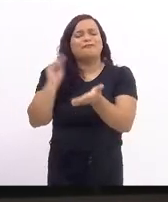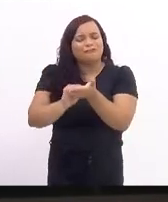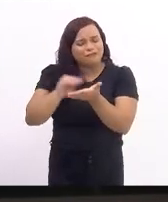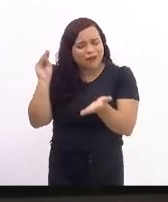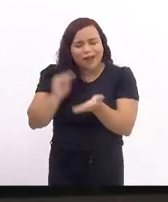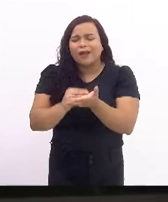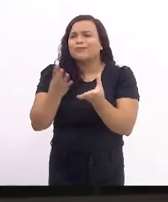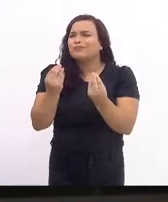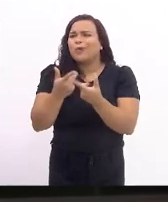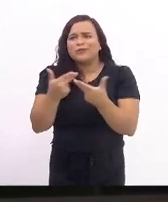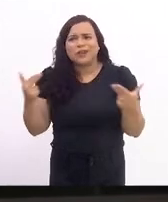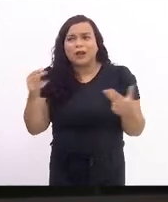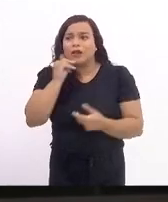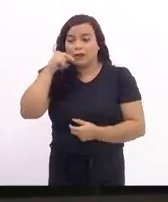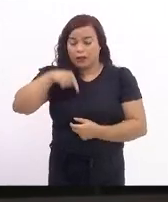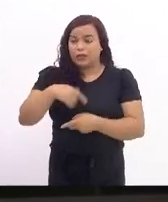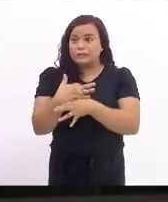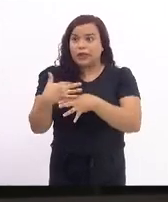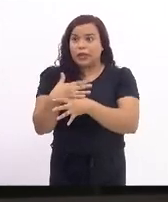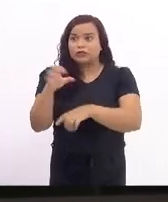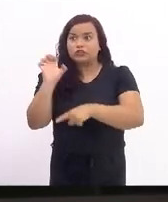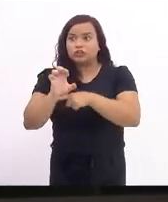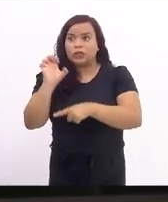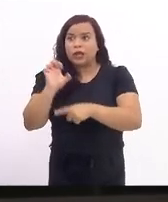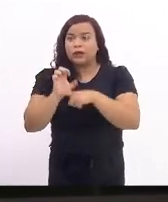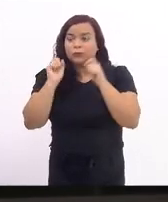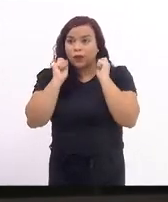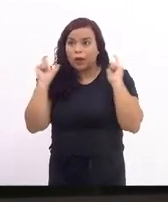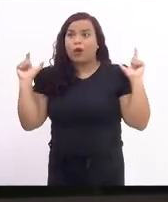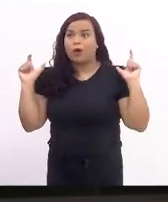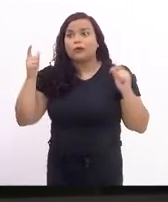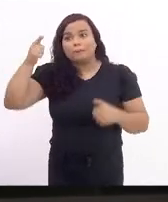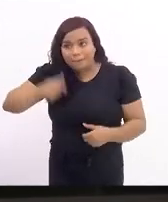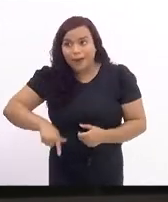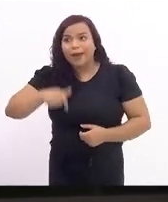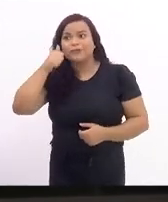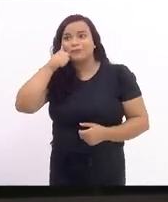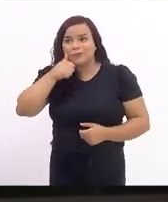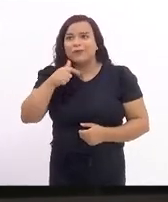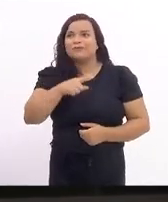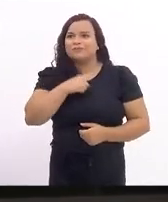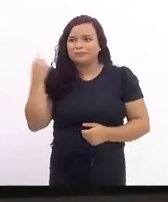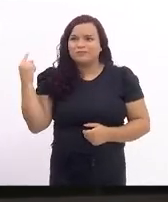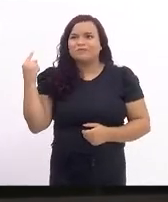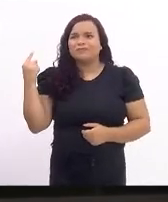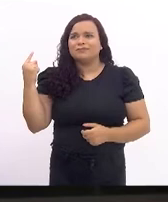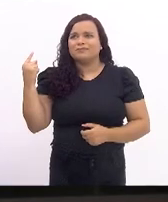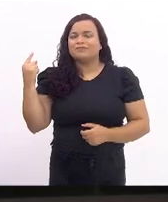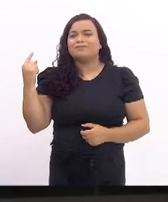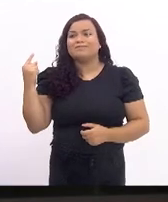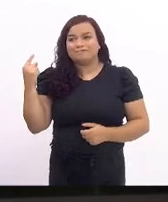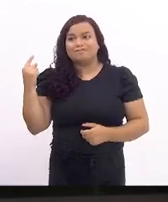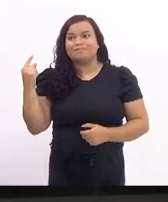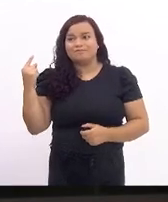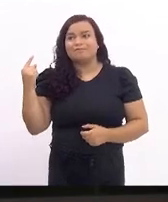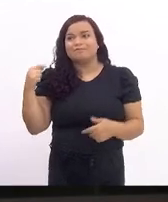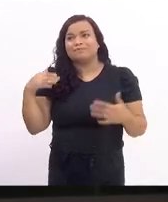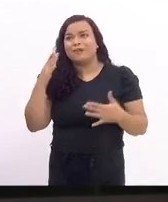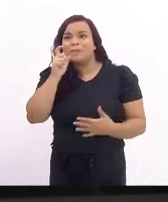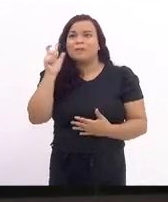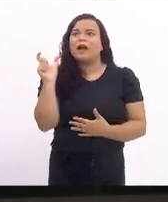numa cidade, num estado onde nós acordamos com a morte de mais uma mulher. Então, a palavra